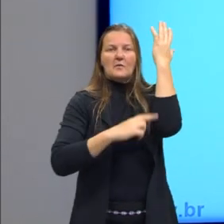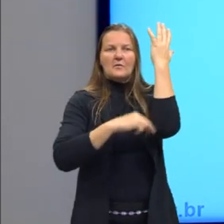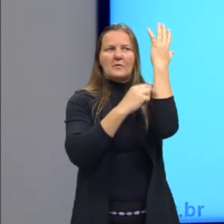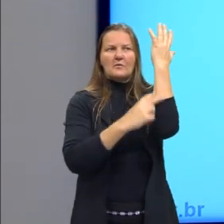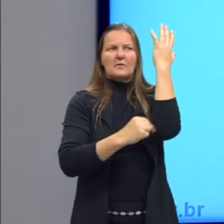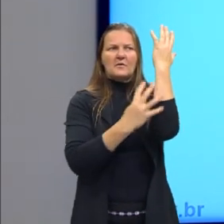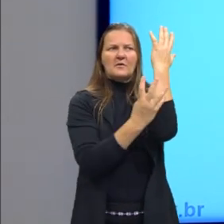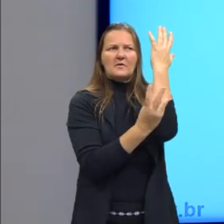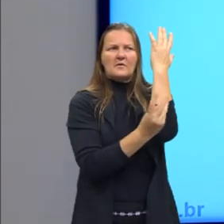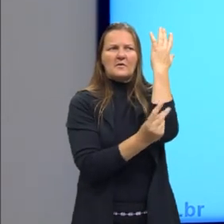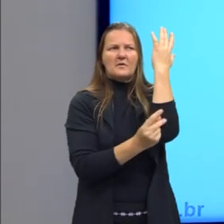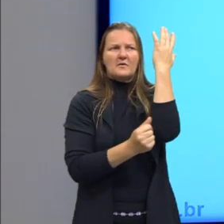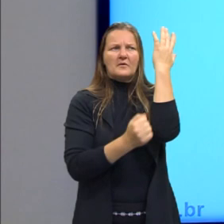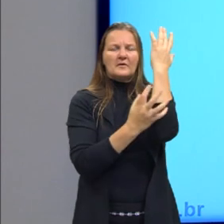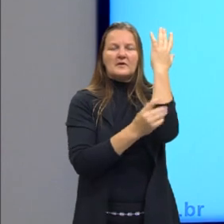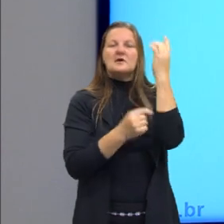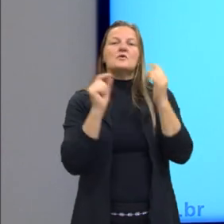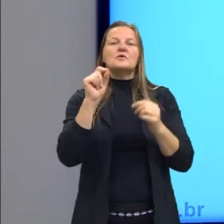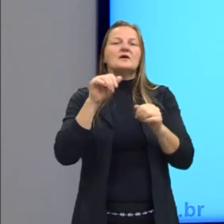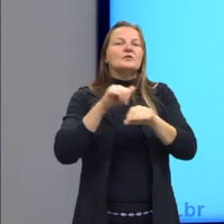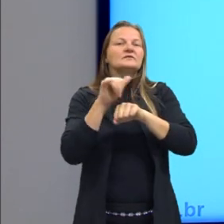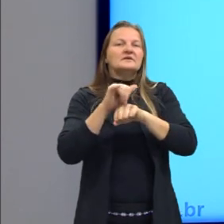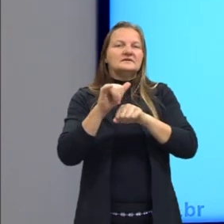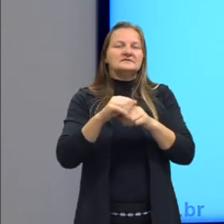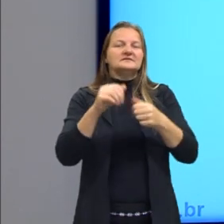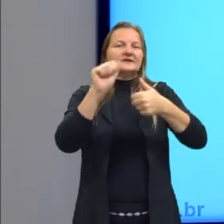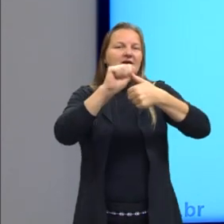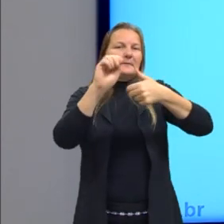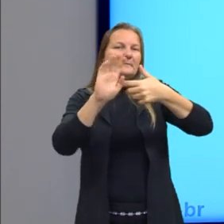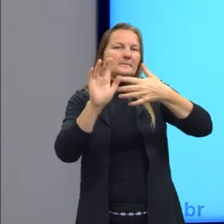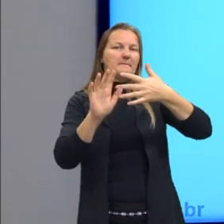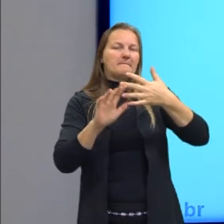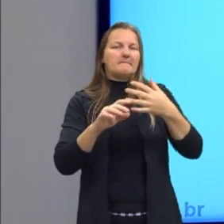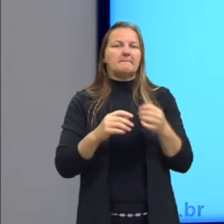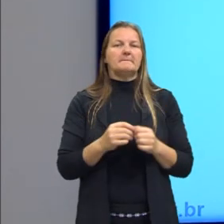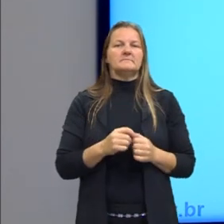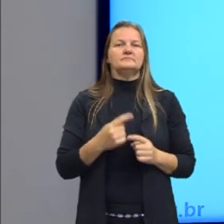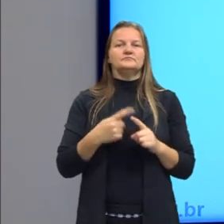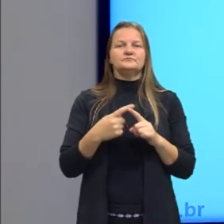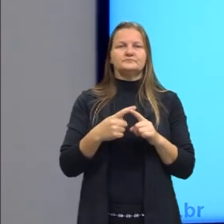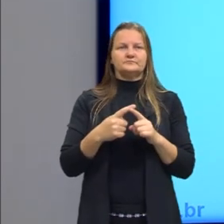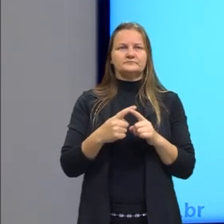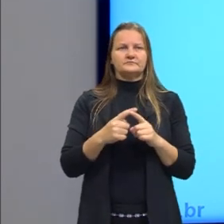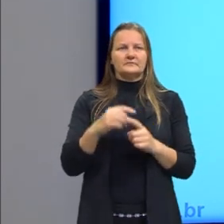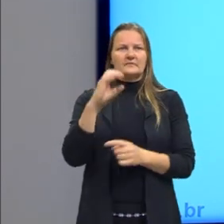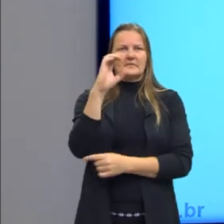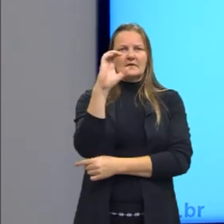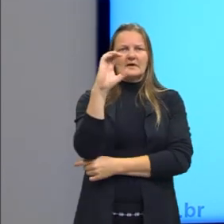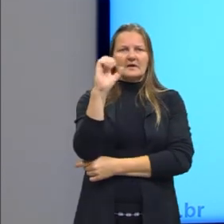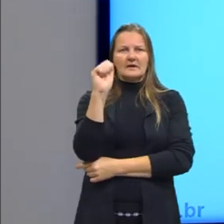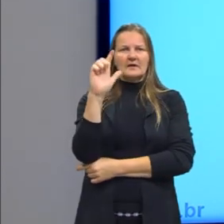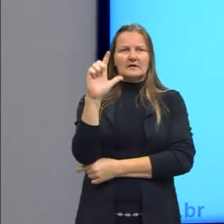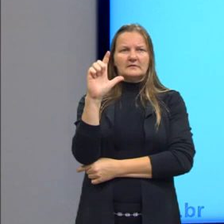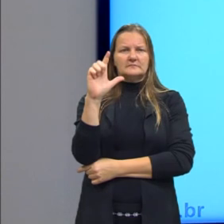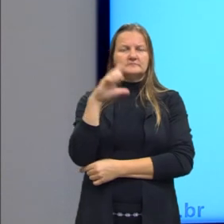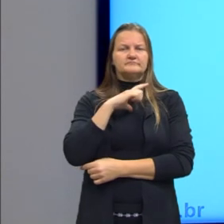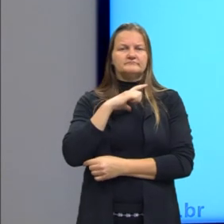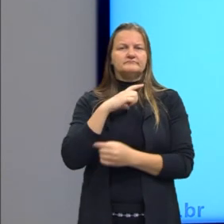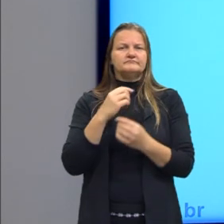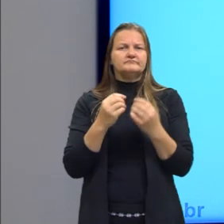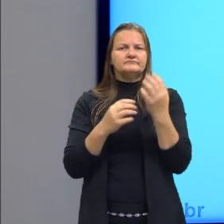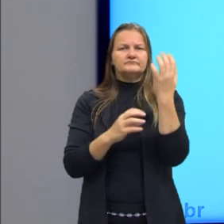é devido ao processo de, e aí traz as alternativas, difusão, pois o cal se difunde nos corpos dos